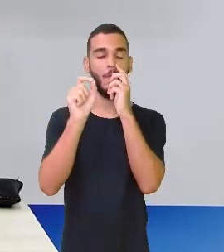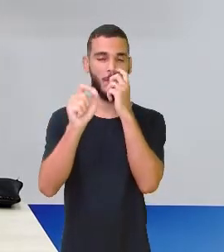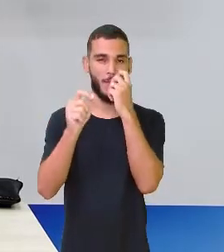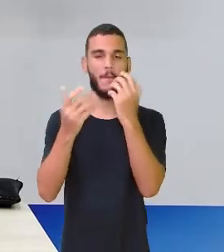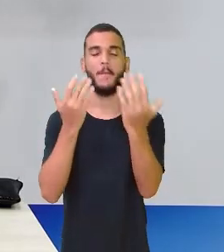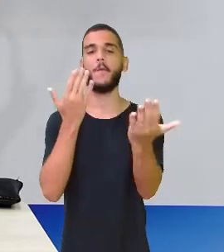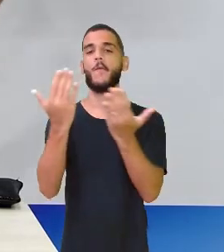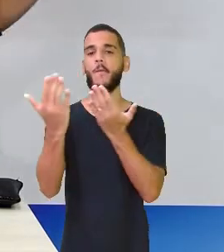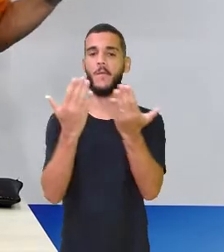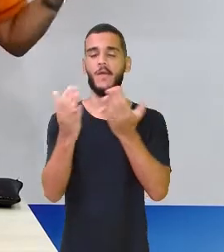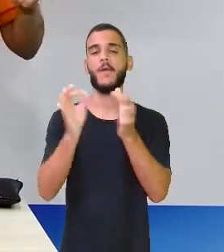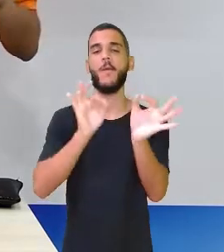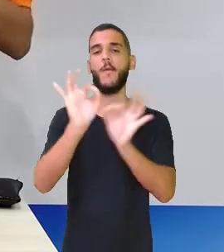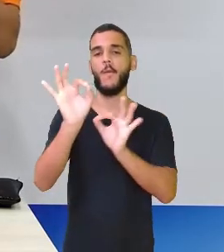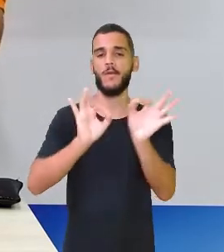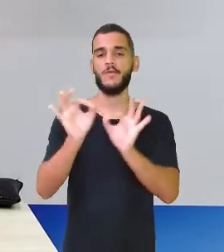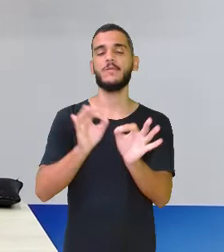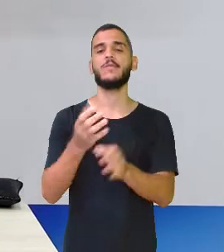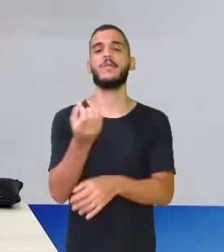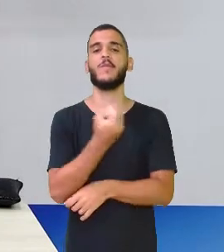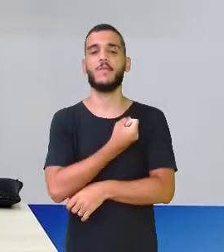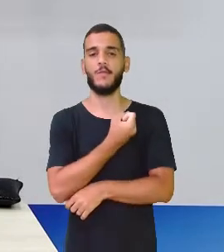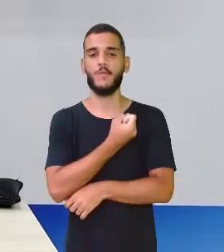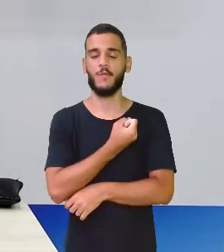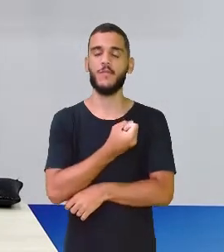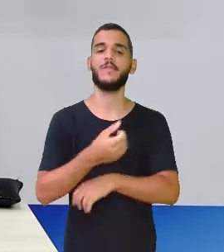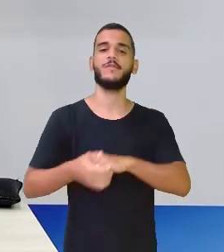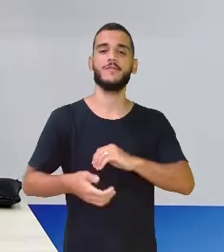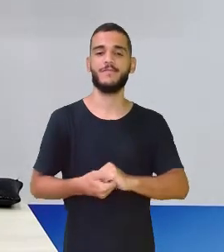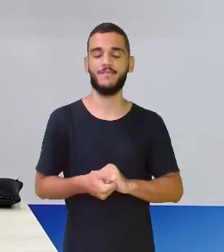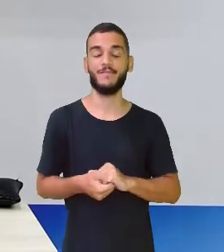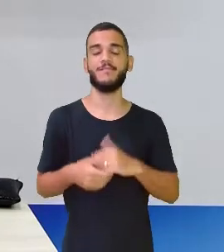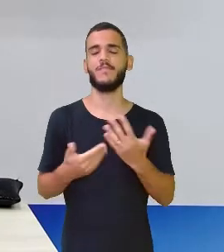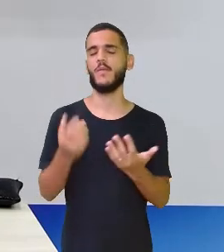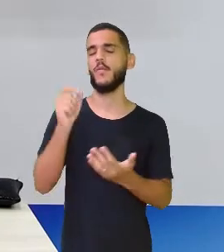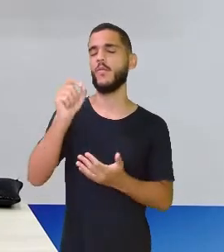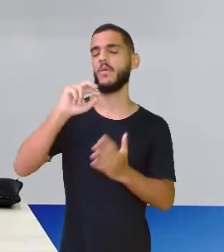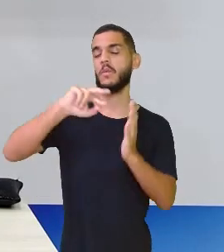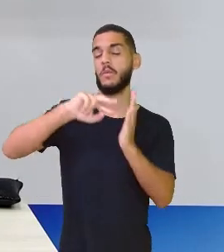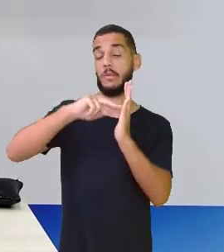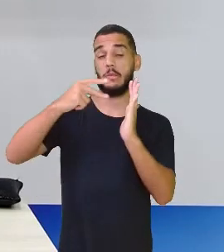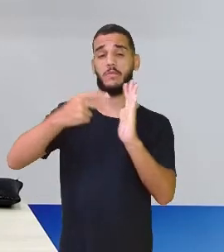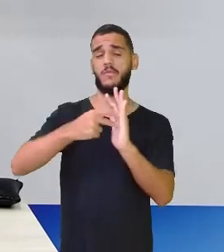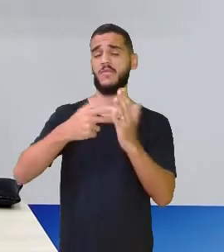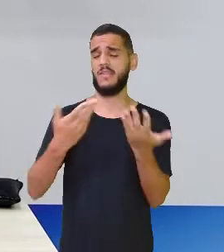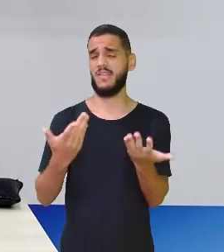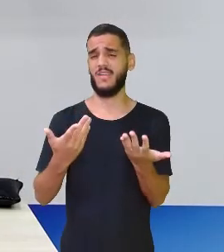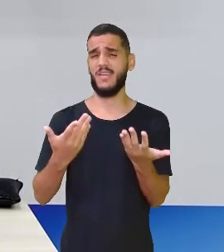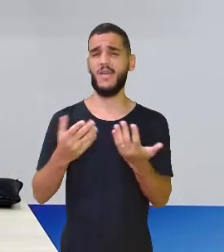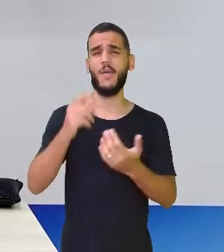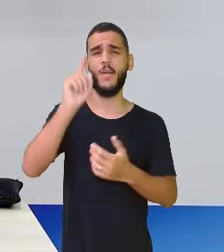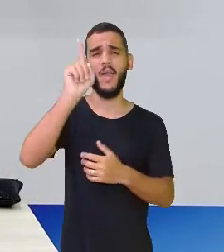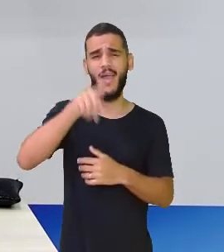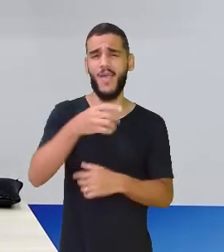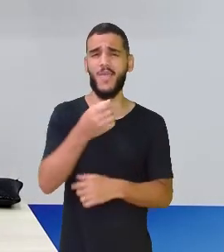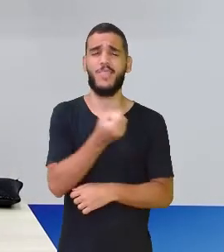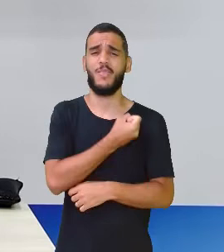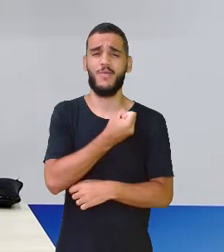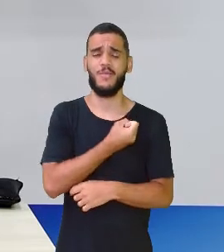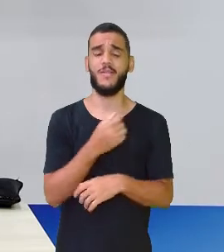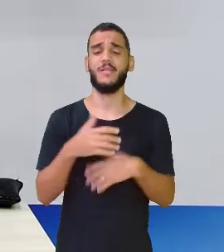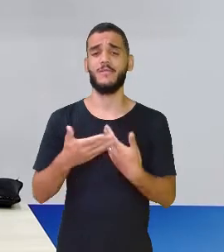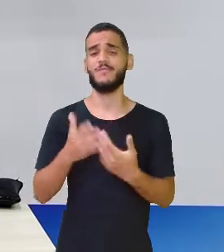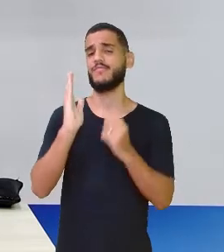ordenação de números racionais. O que é isso, professor? O que são os números racionais?